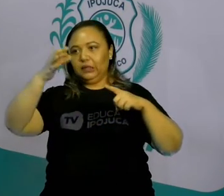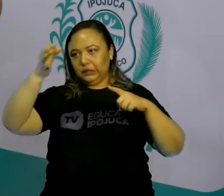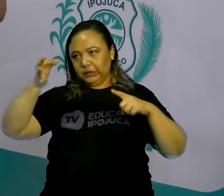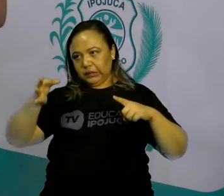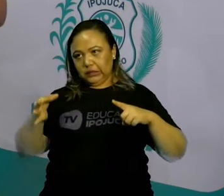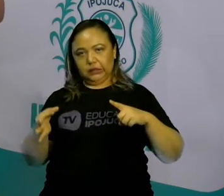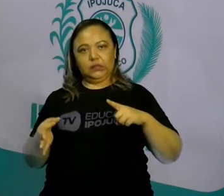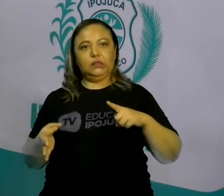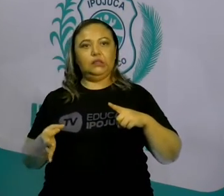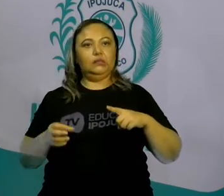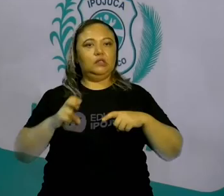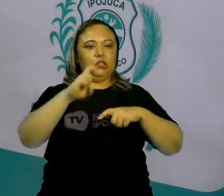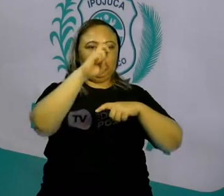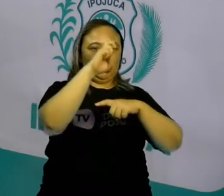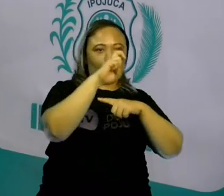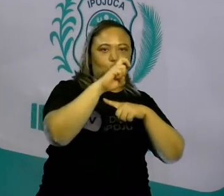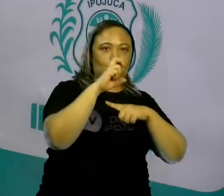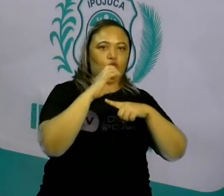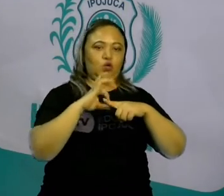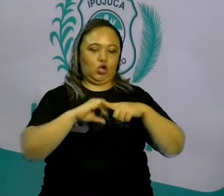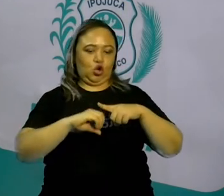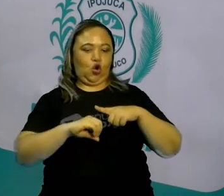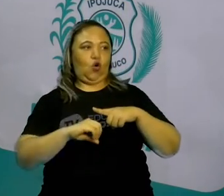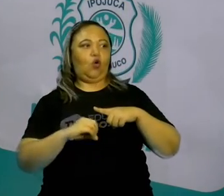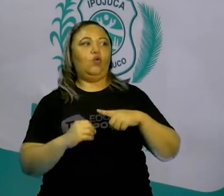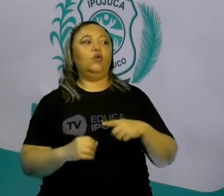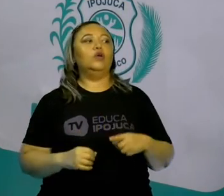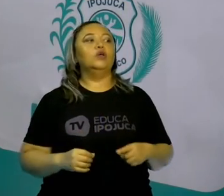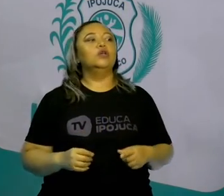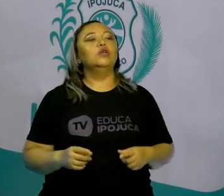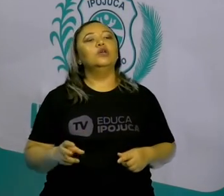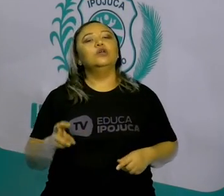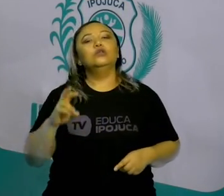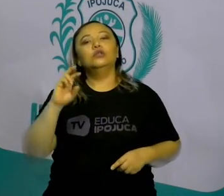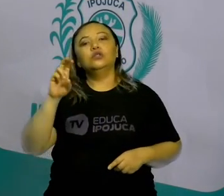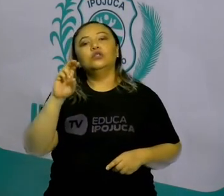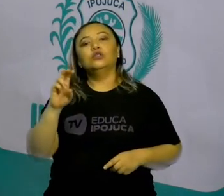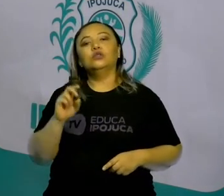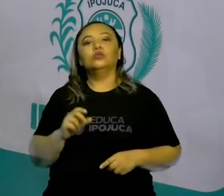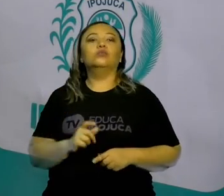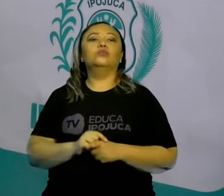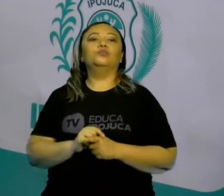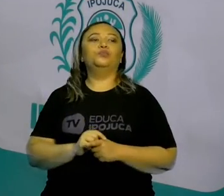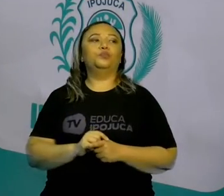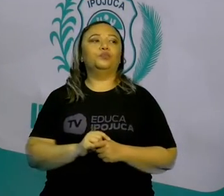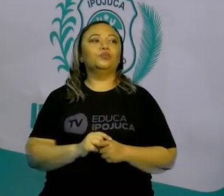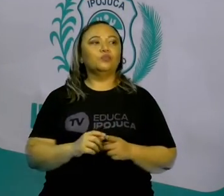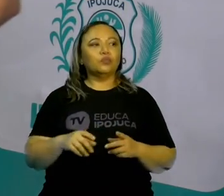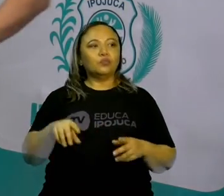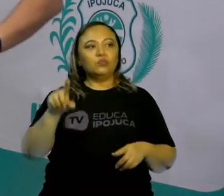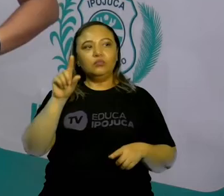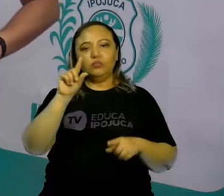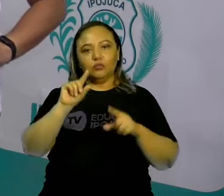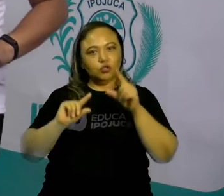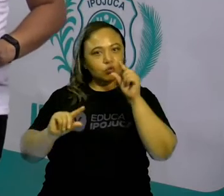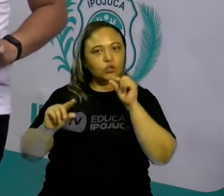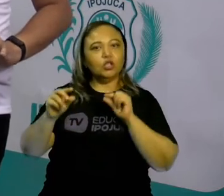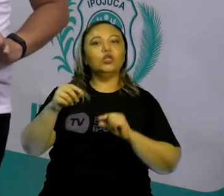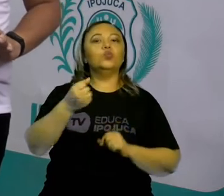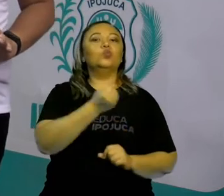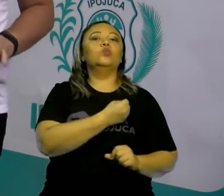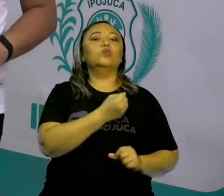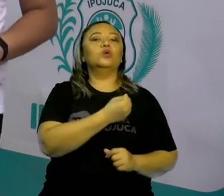é. Tem cinco chances de encontrar uma banana no total de nove números. Pode escolher seu número.